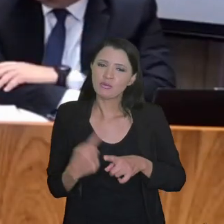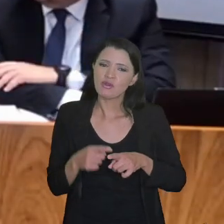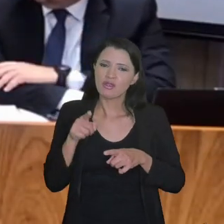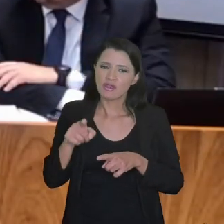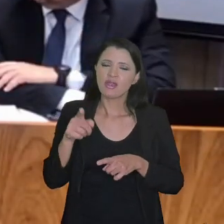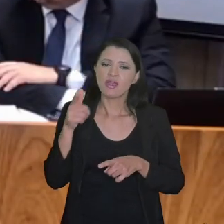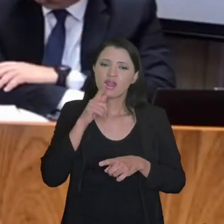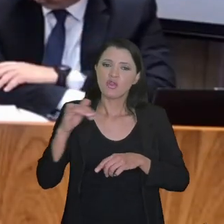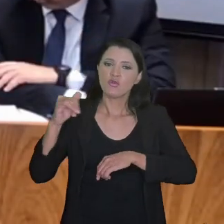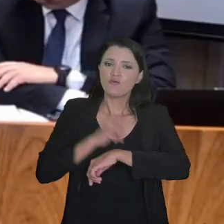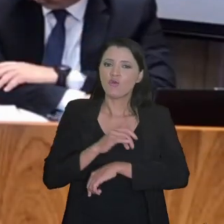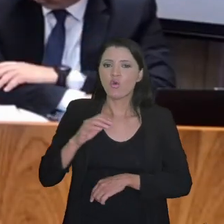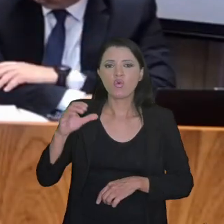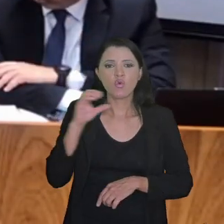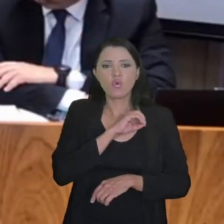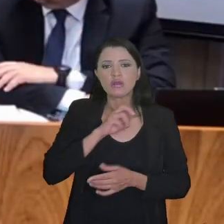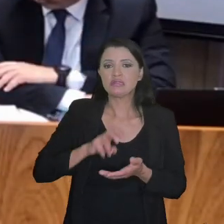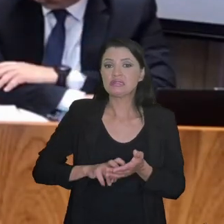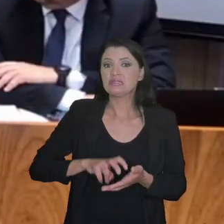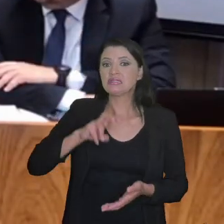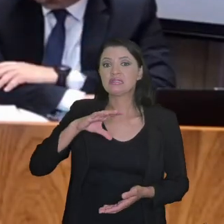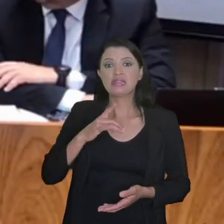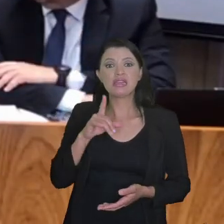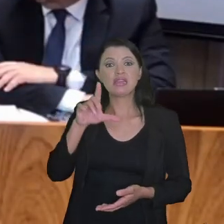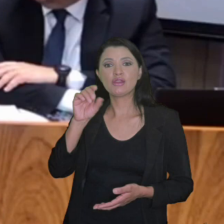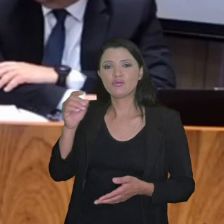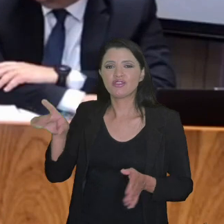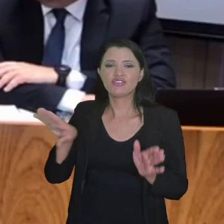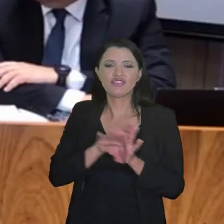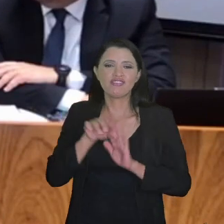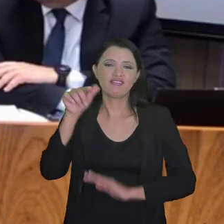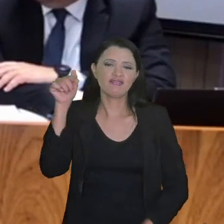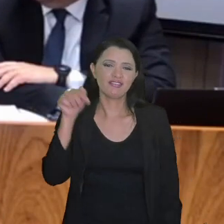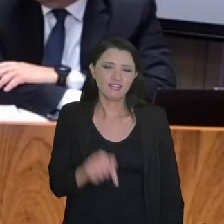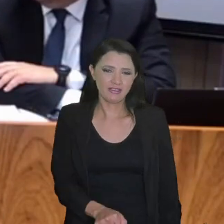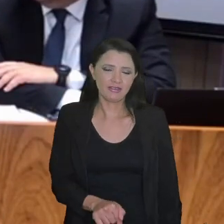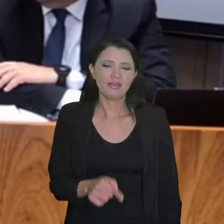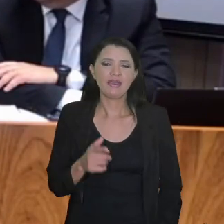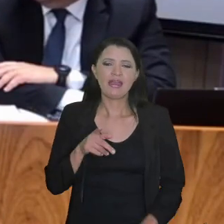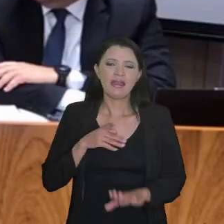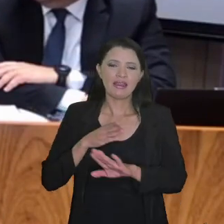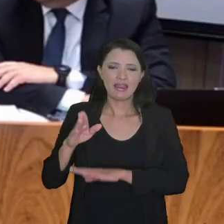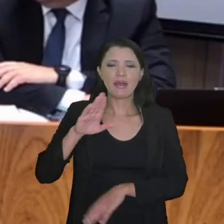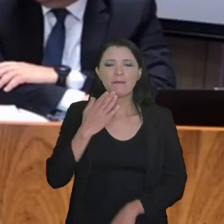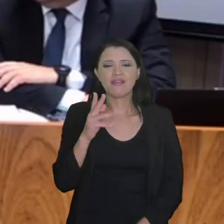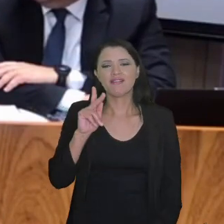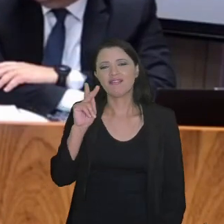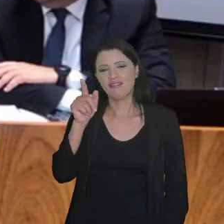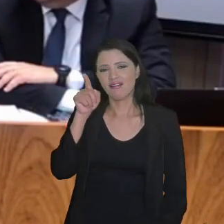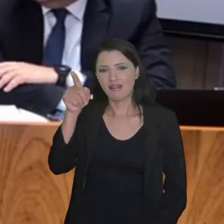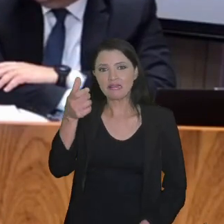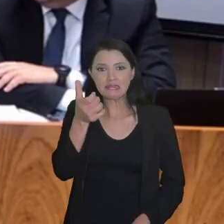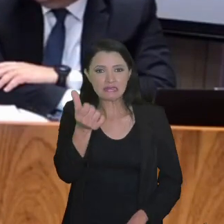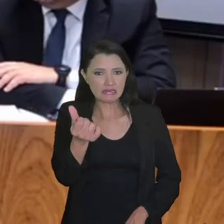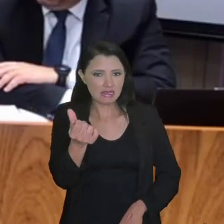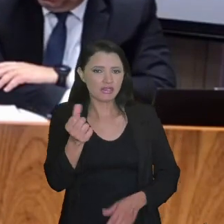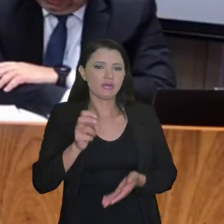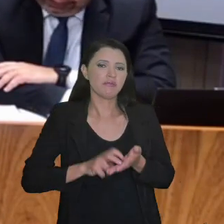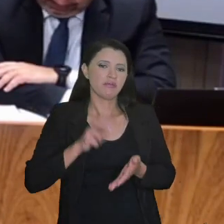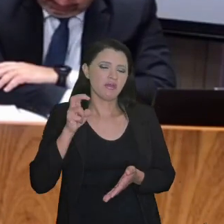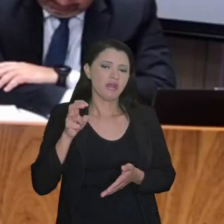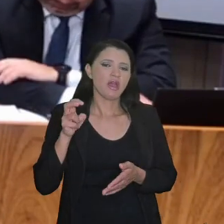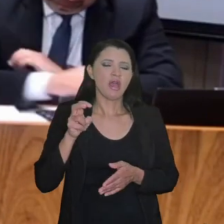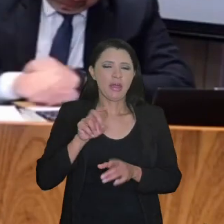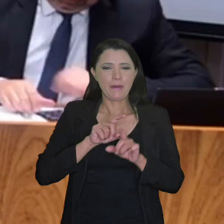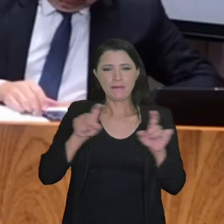aliás, agradeço porque ele pegou um voo cedo, muito cedo para estar aqui conosco, vindo de Belo Horizonte, seis horas da